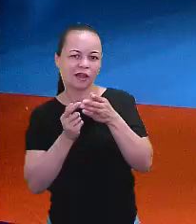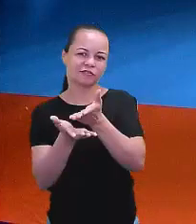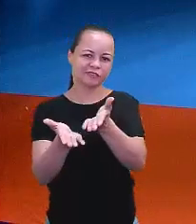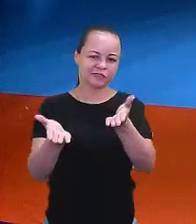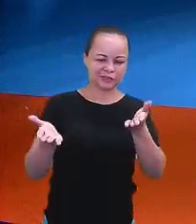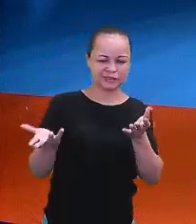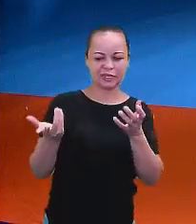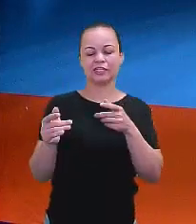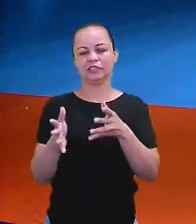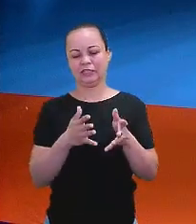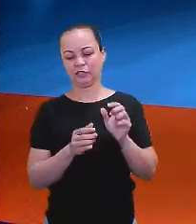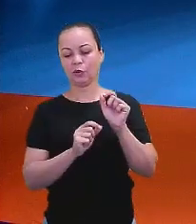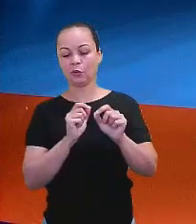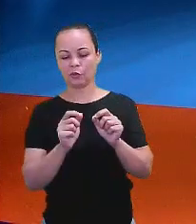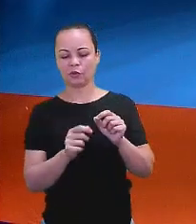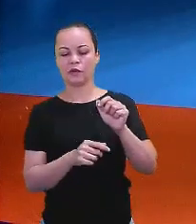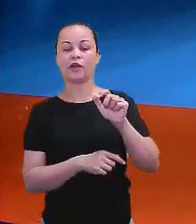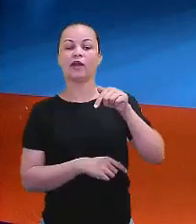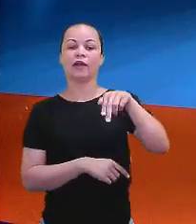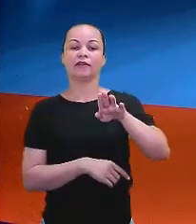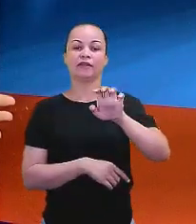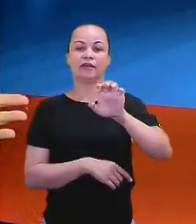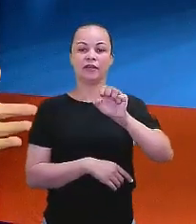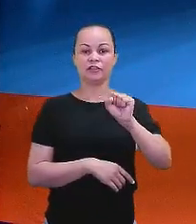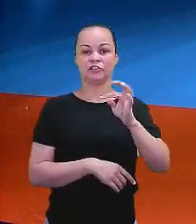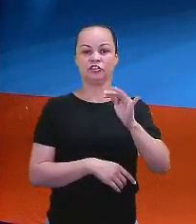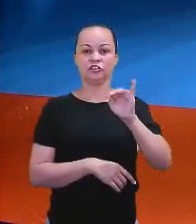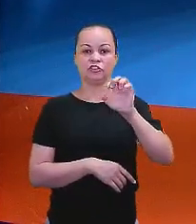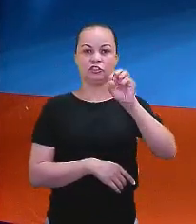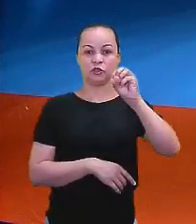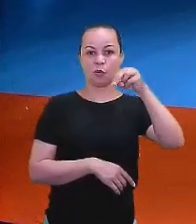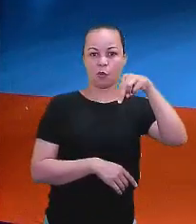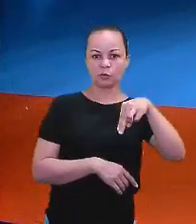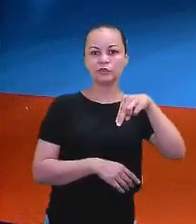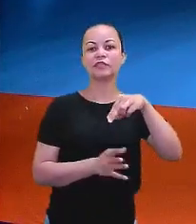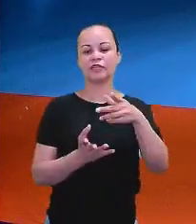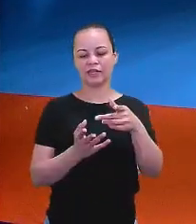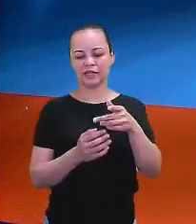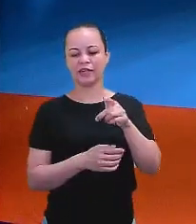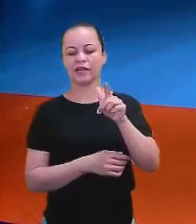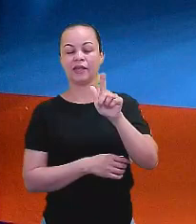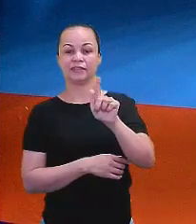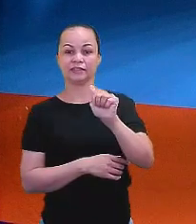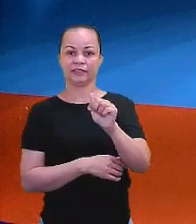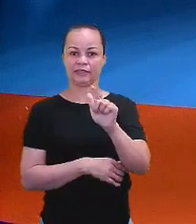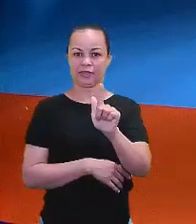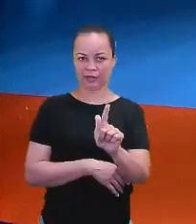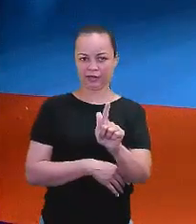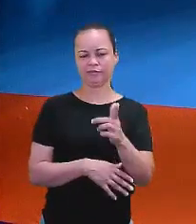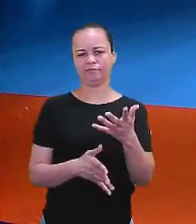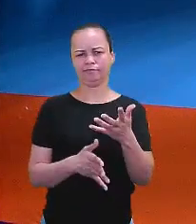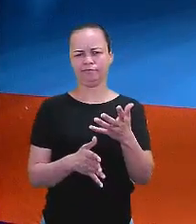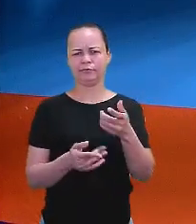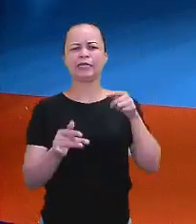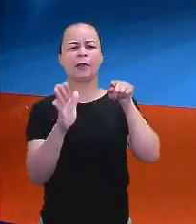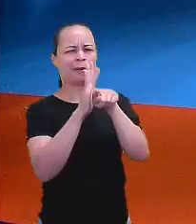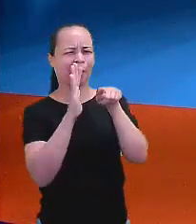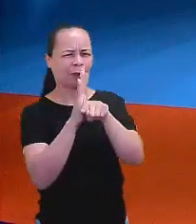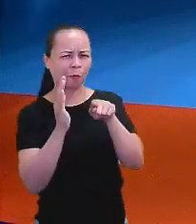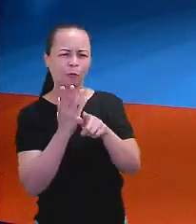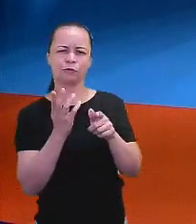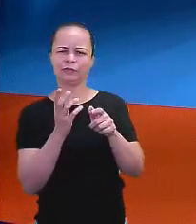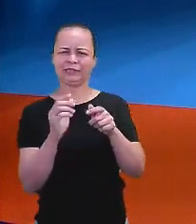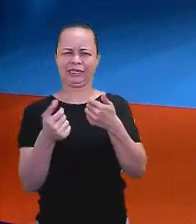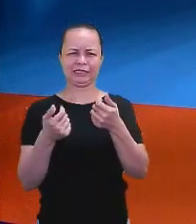ser tag question como question tag. Eita, e agora? Tag question tem tradução? Esse é o problema. Tag question não tem